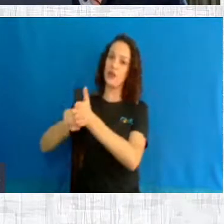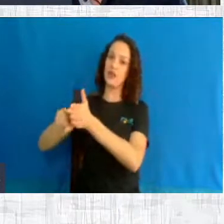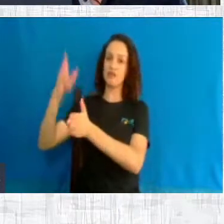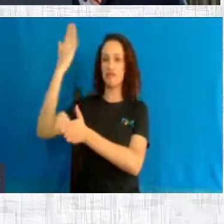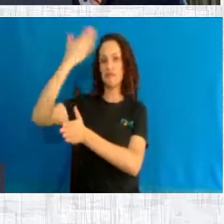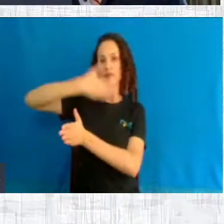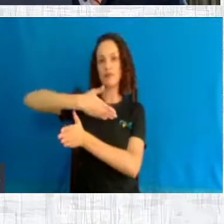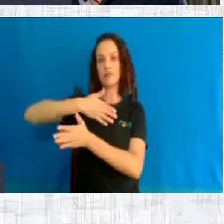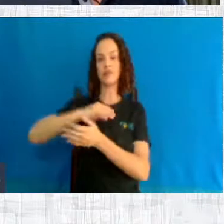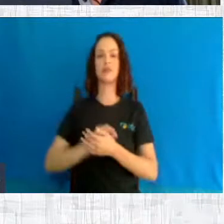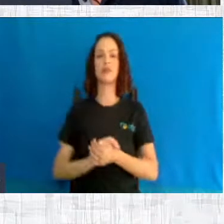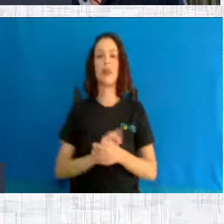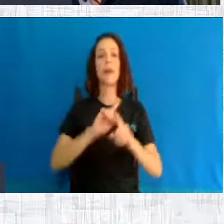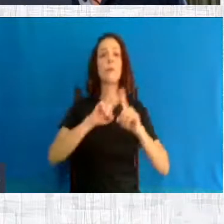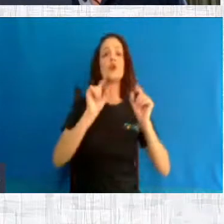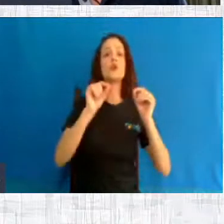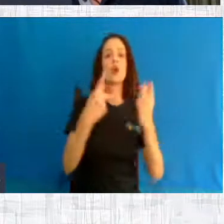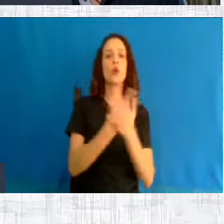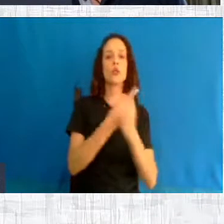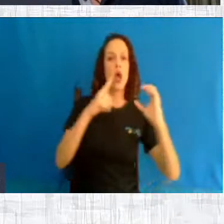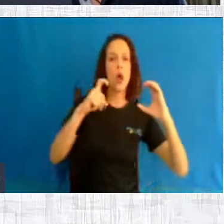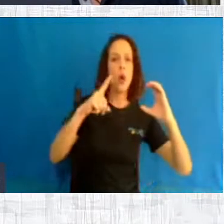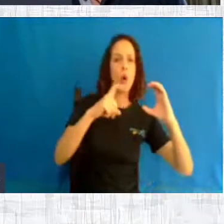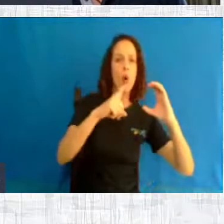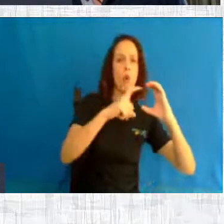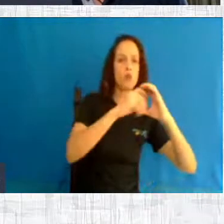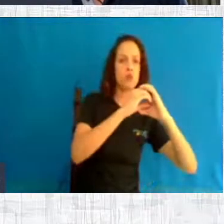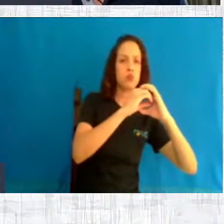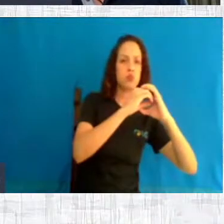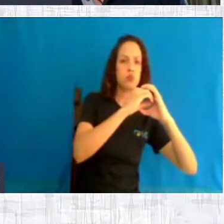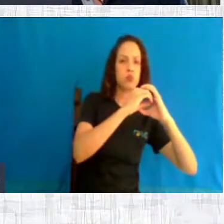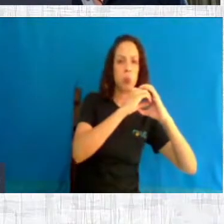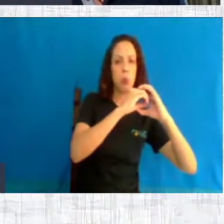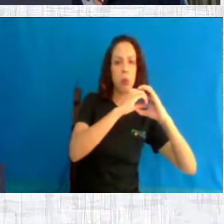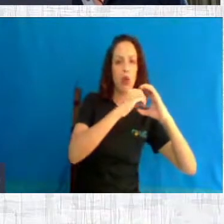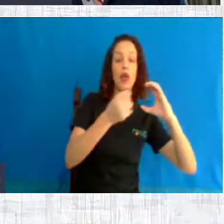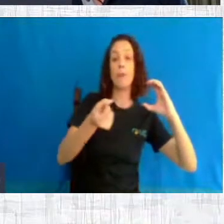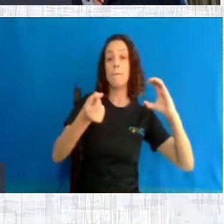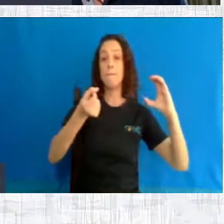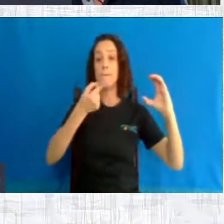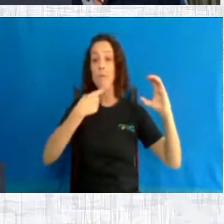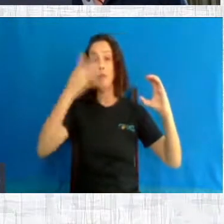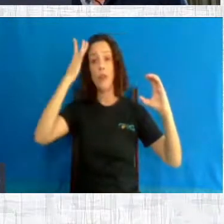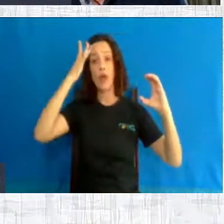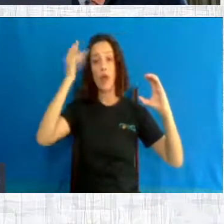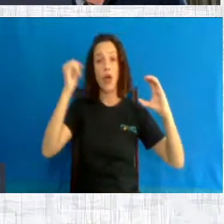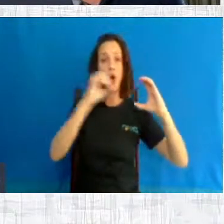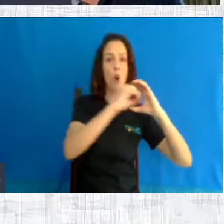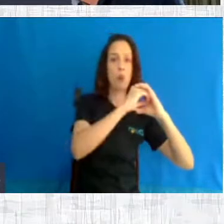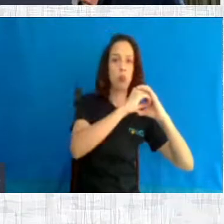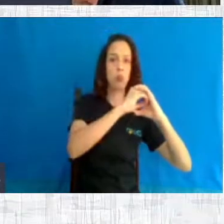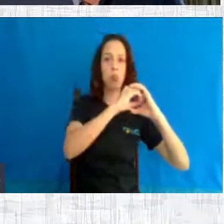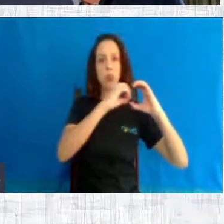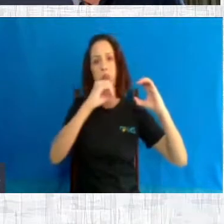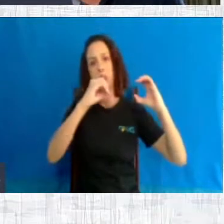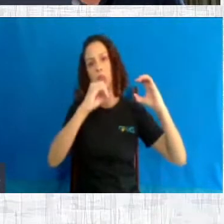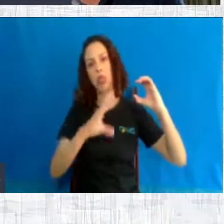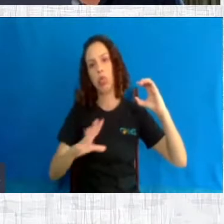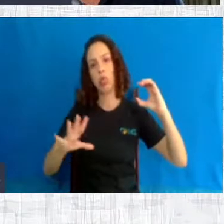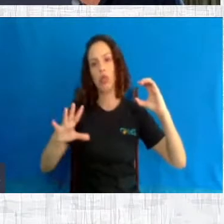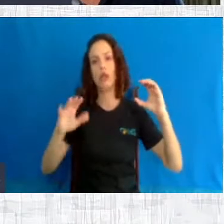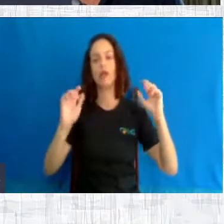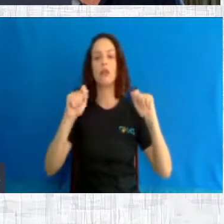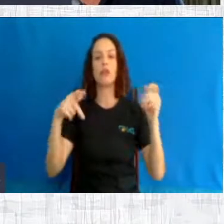não consegue se fixar no útero, impedindo a nidação, provocando, muitas vezes, se houver